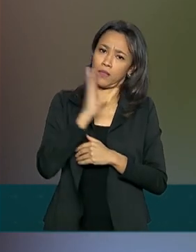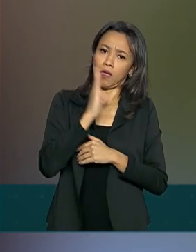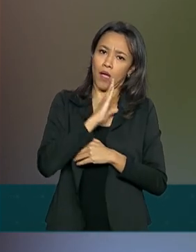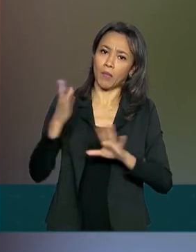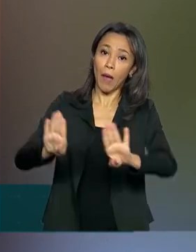empresas.